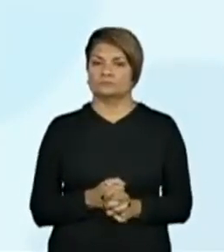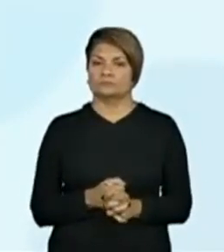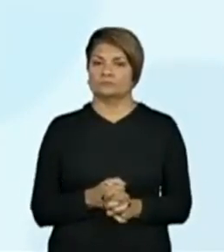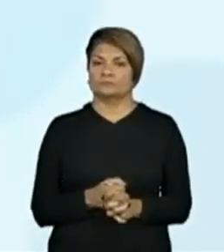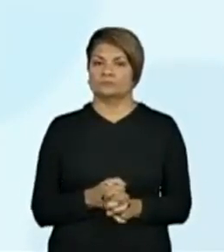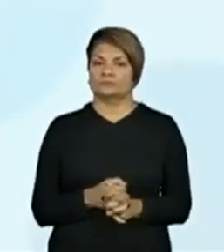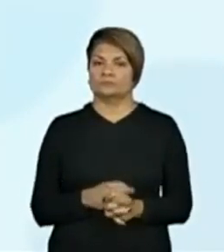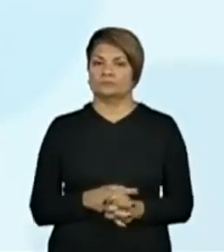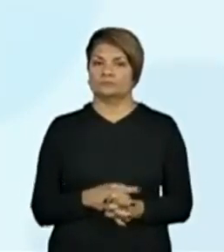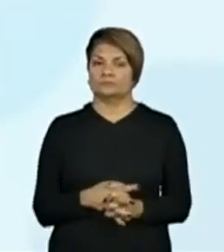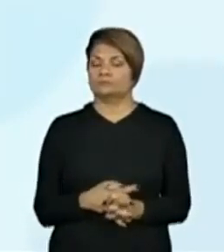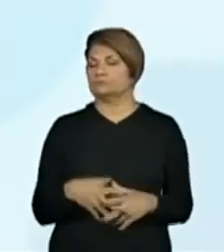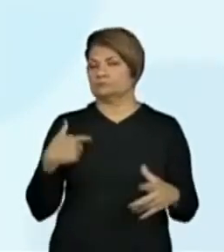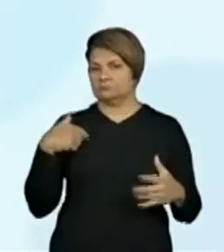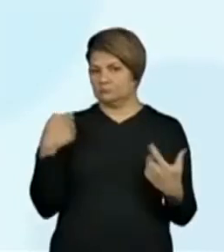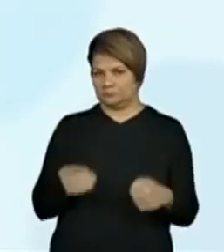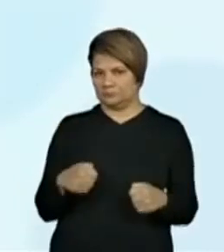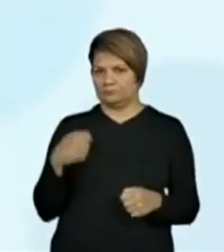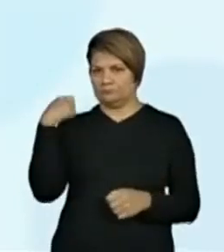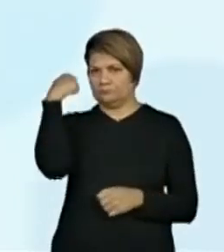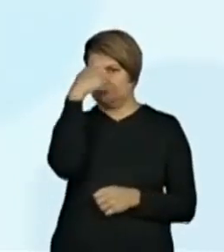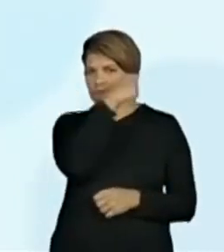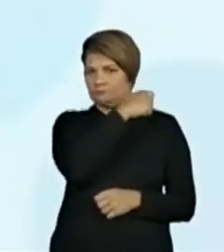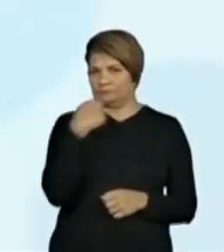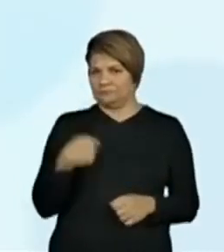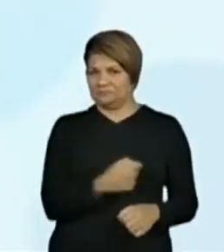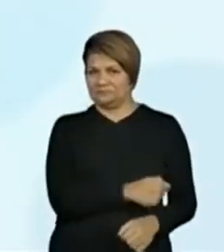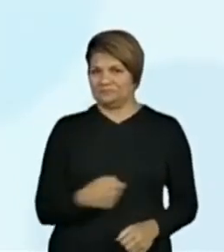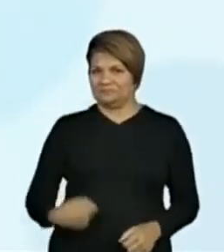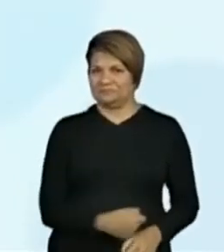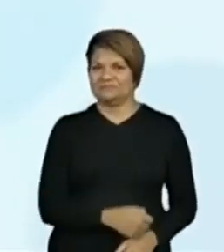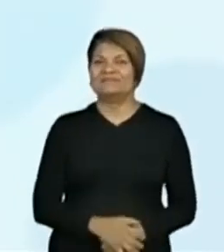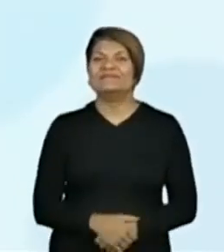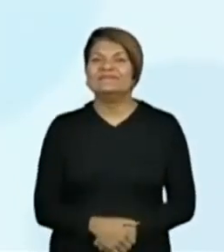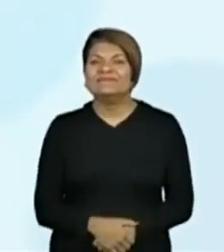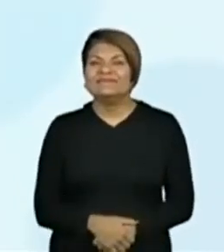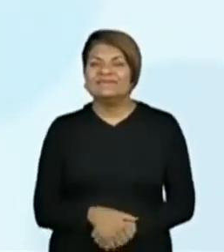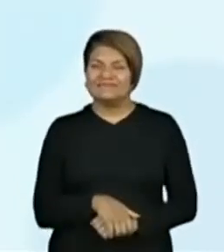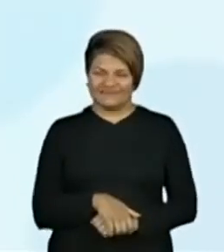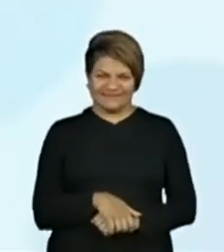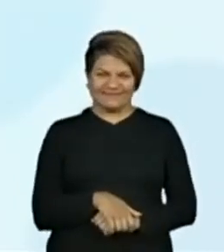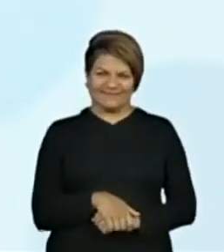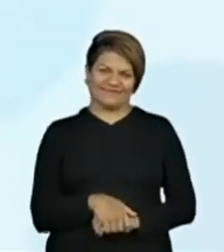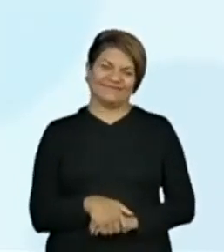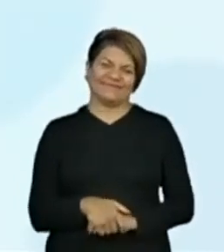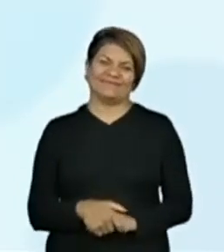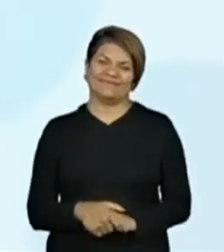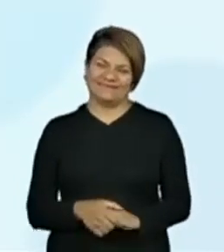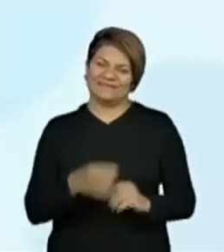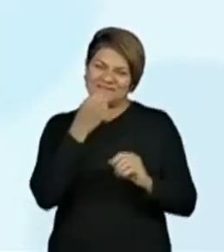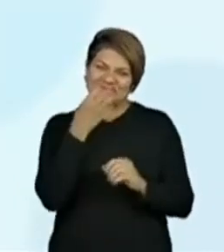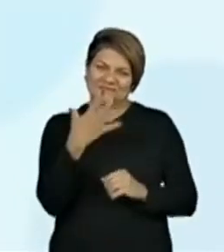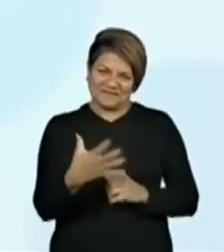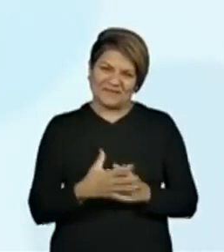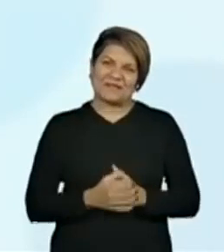Prontinho. A gente não quer escrever em cima da Miriam, né, gente? Isso. Muito bem, pessoal.